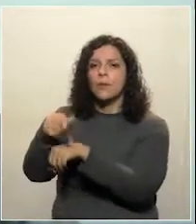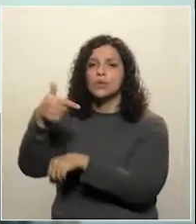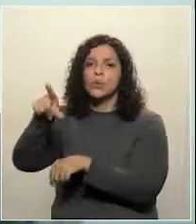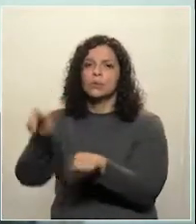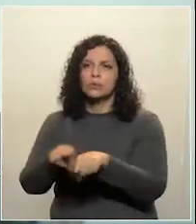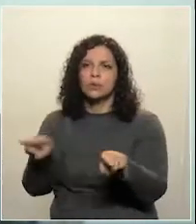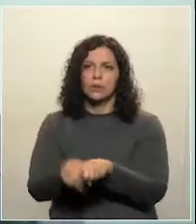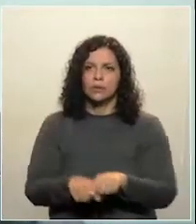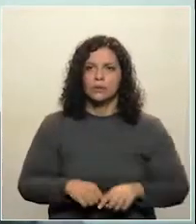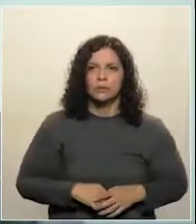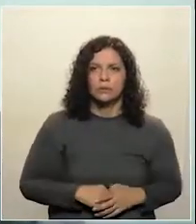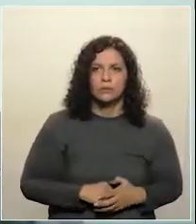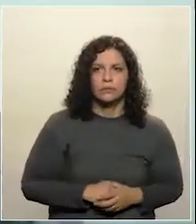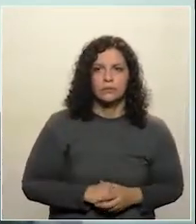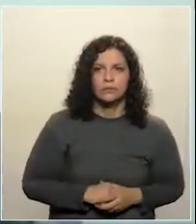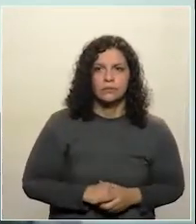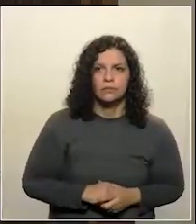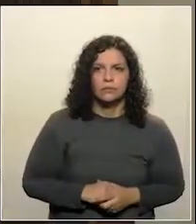inclusive minoritário.